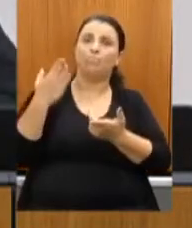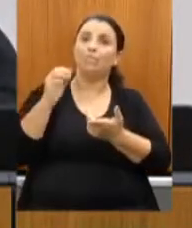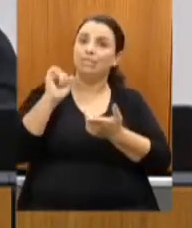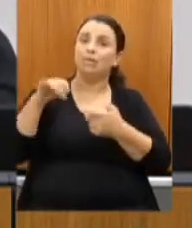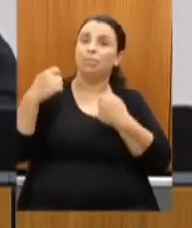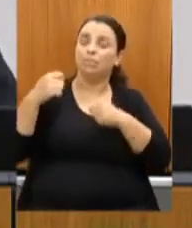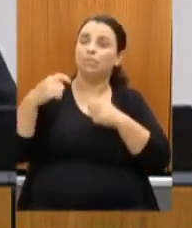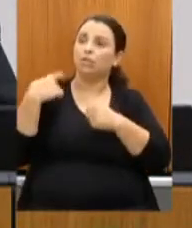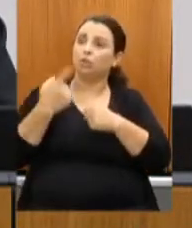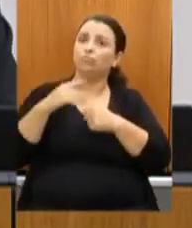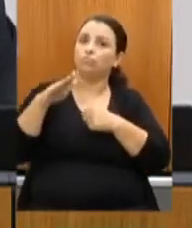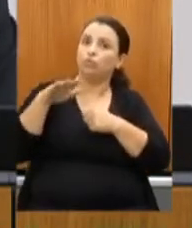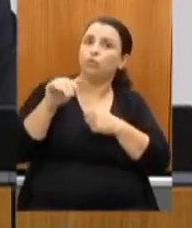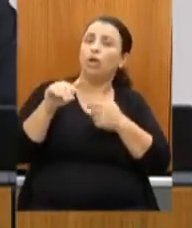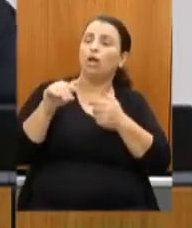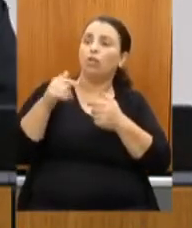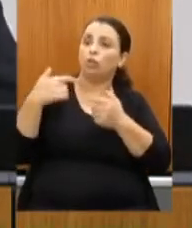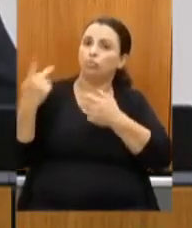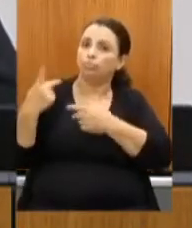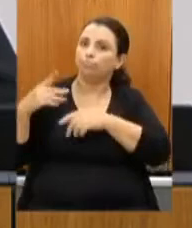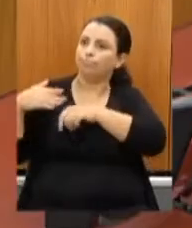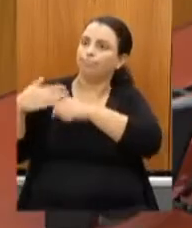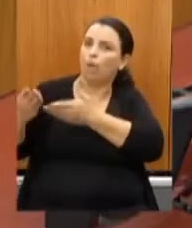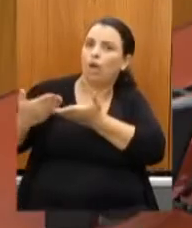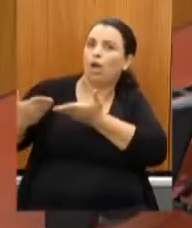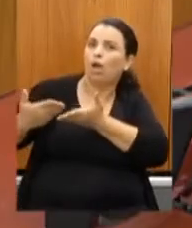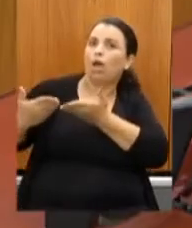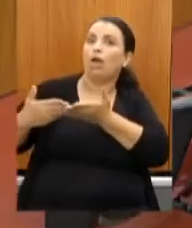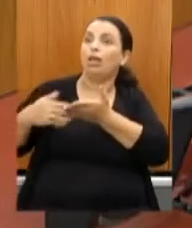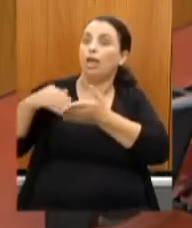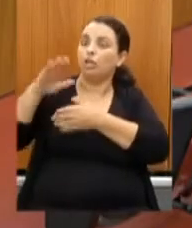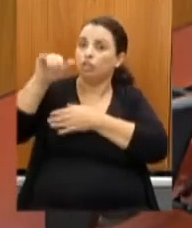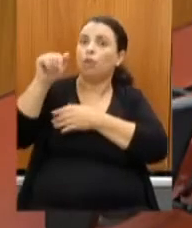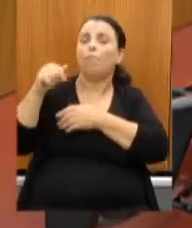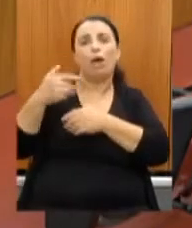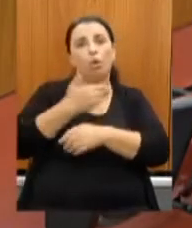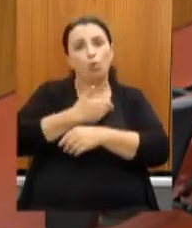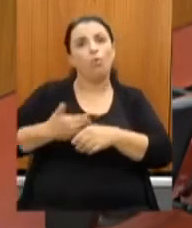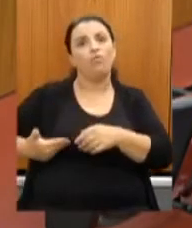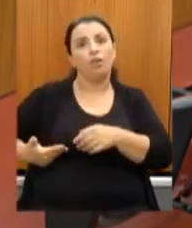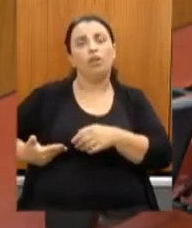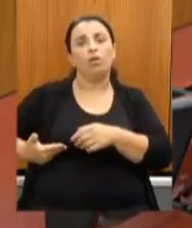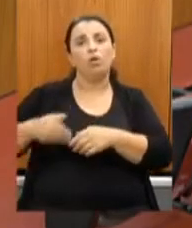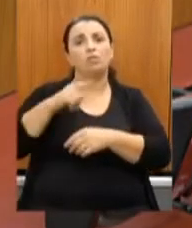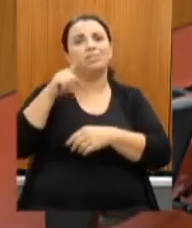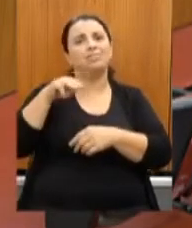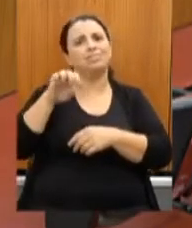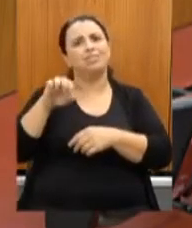conversar até mesmo para ajudar o senhor com relação até ao próprio governador do Estado, porque nós temos que